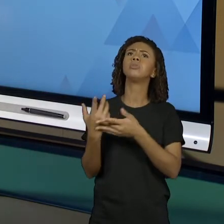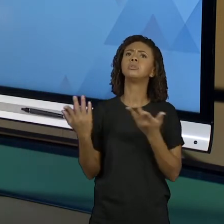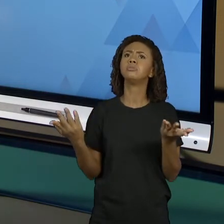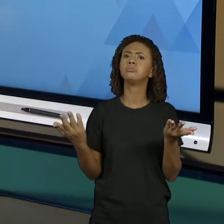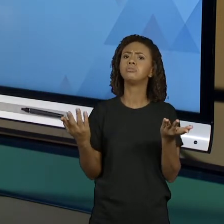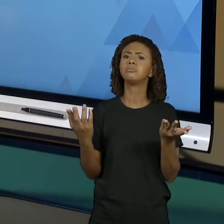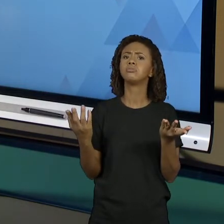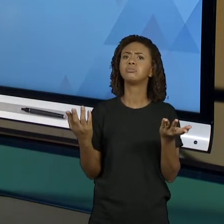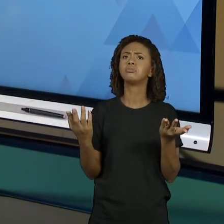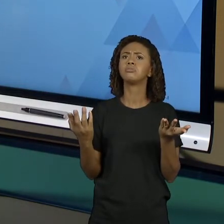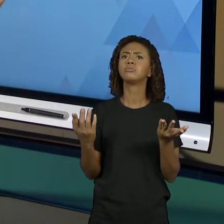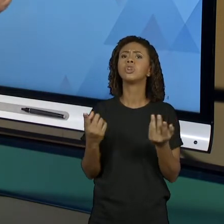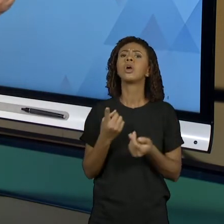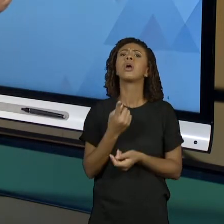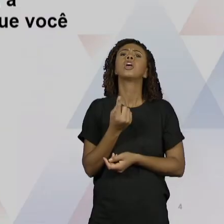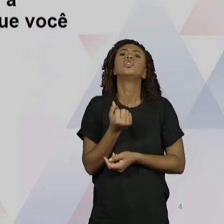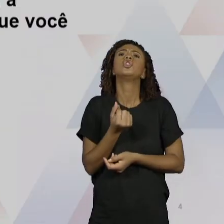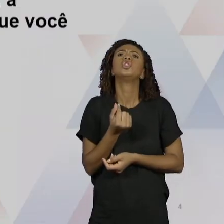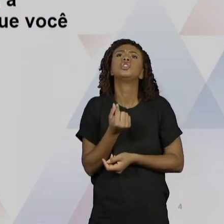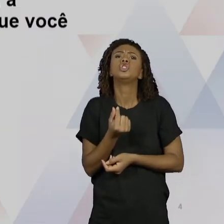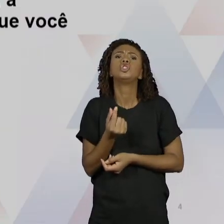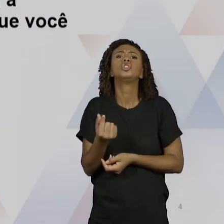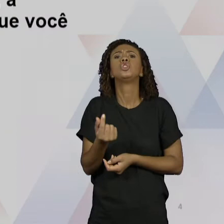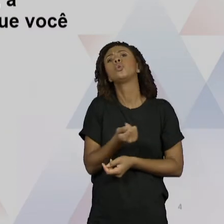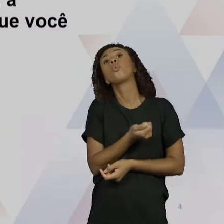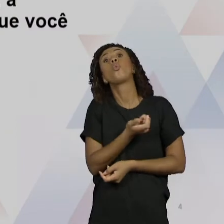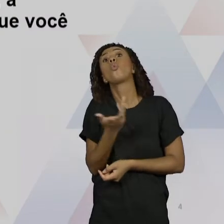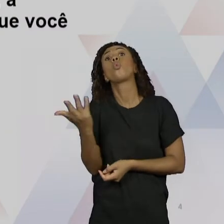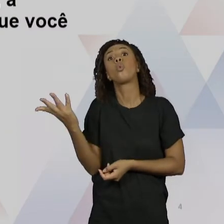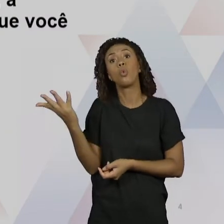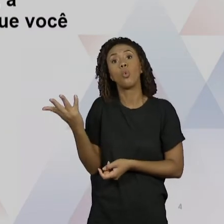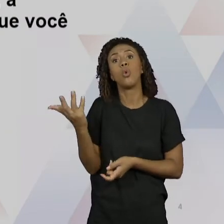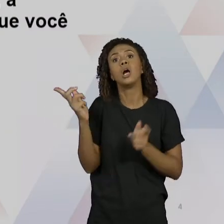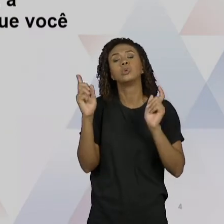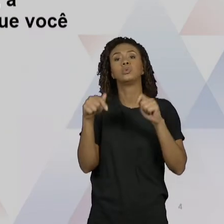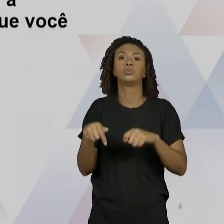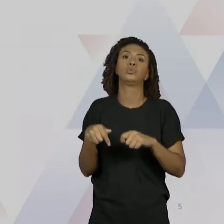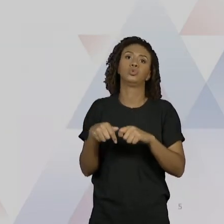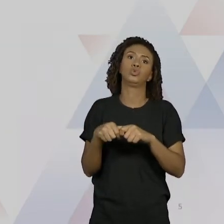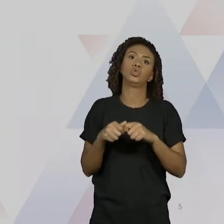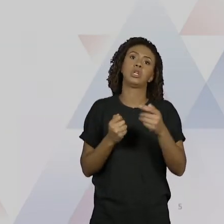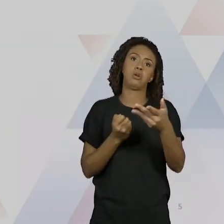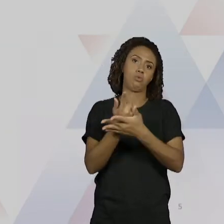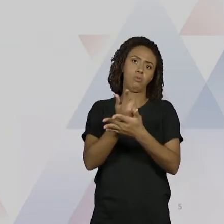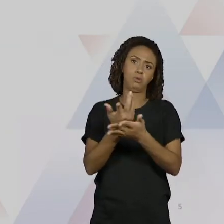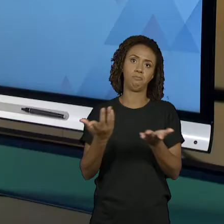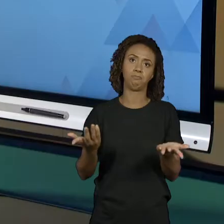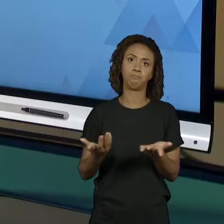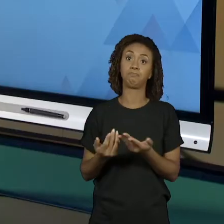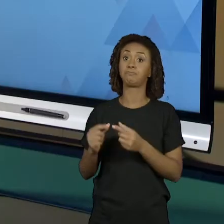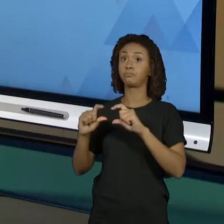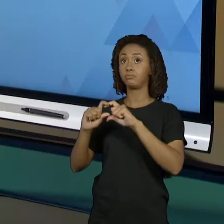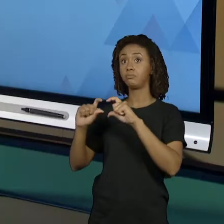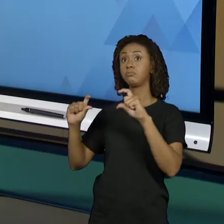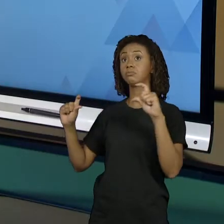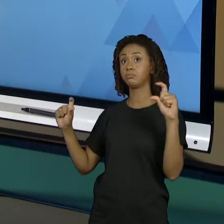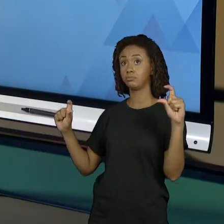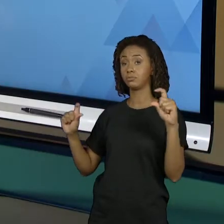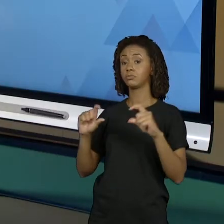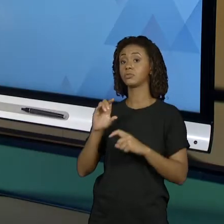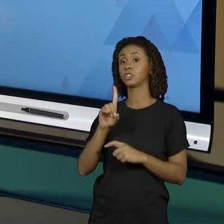moedas ou qual é a quantidade mínima de moedas que eu vou usar para poder resolver esse produto? Então, isso é uma equação de ofantina.